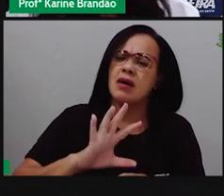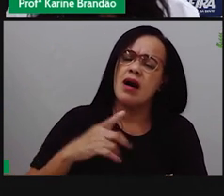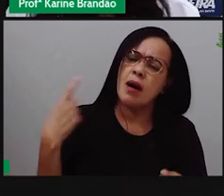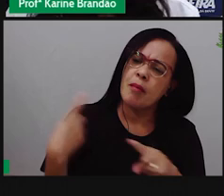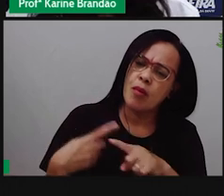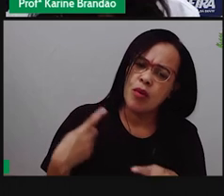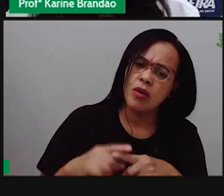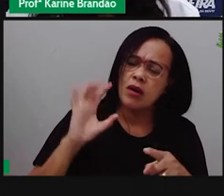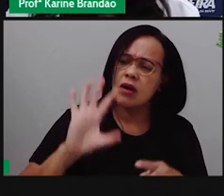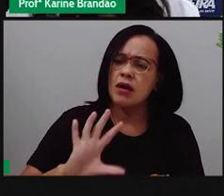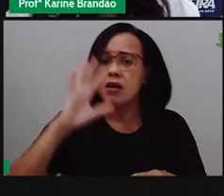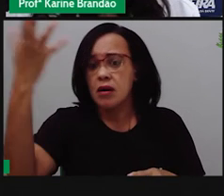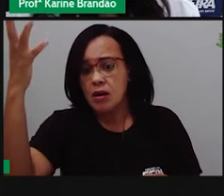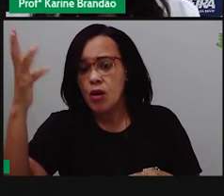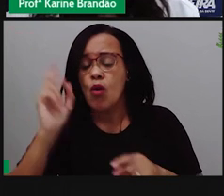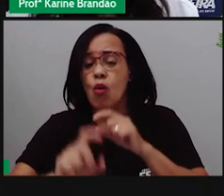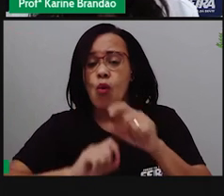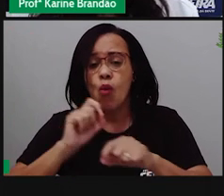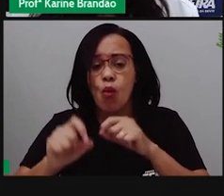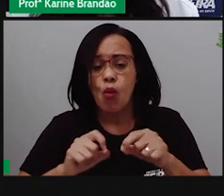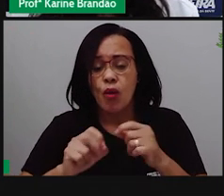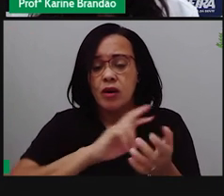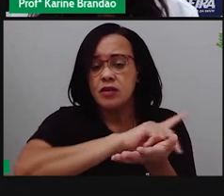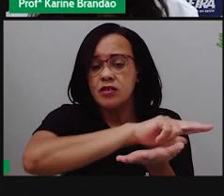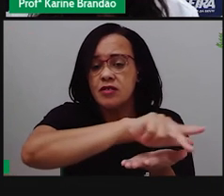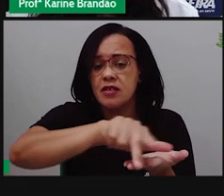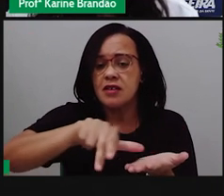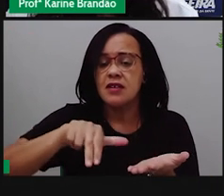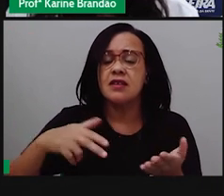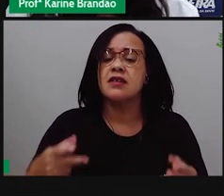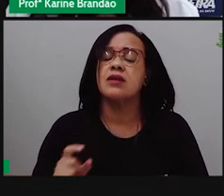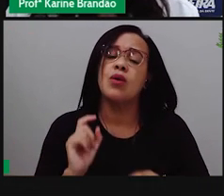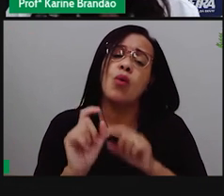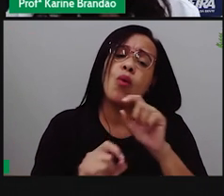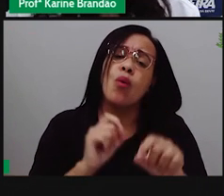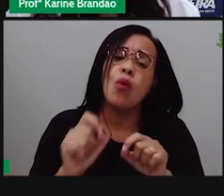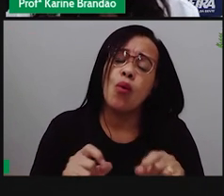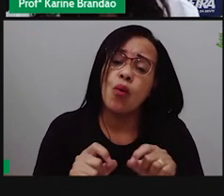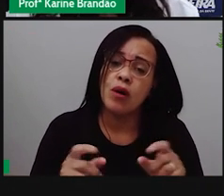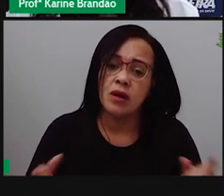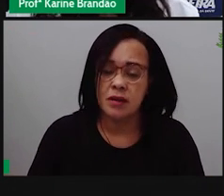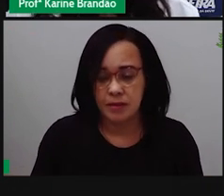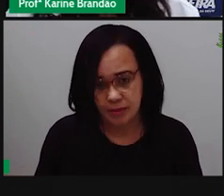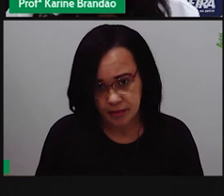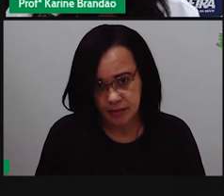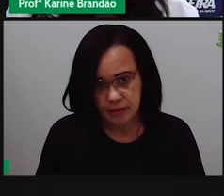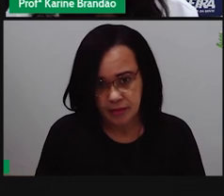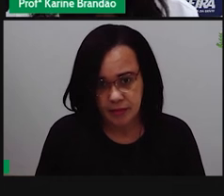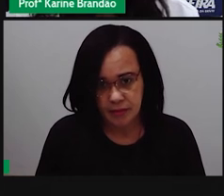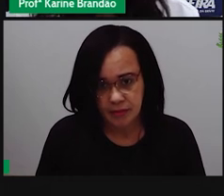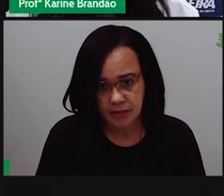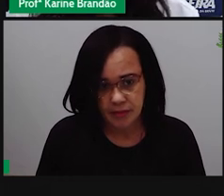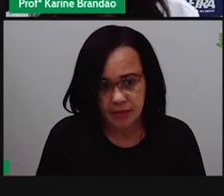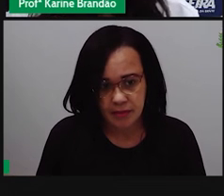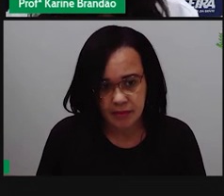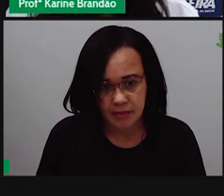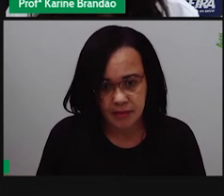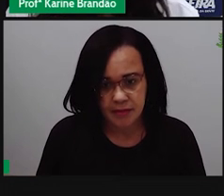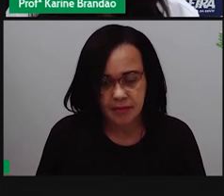impacta saber sobre essa diversidade, entender um pouquinho mais sobre isso na minha vida ou